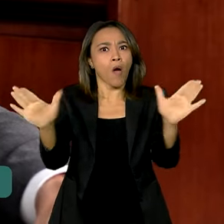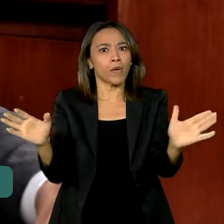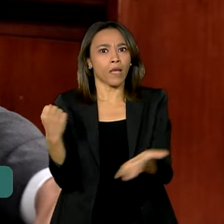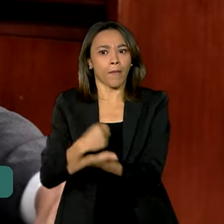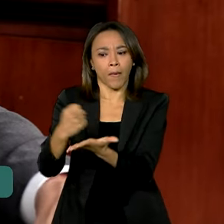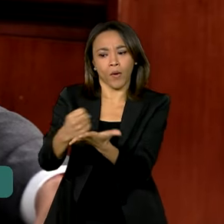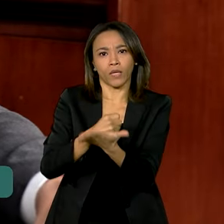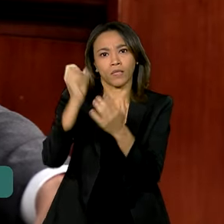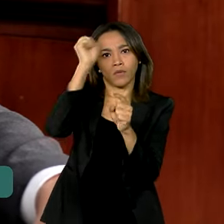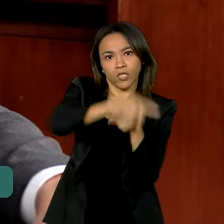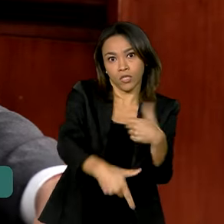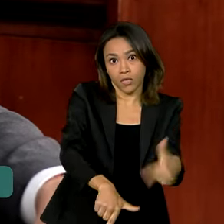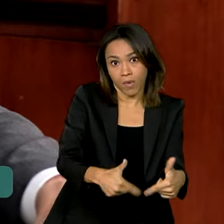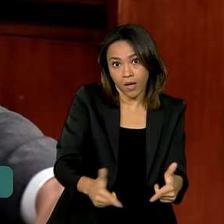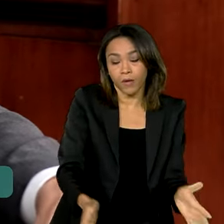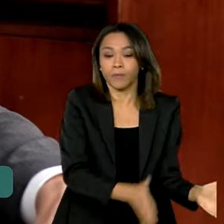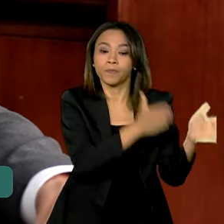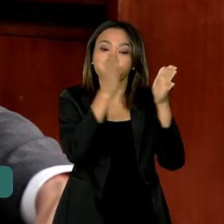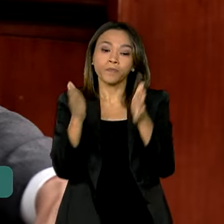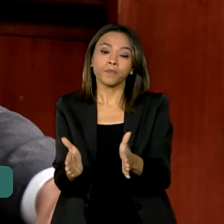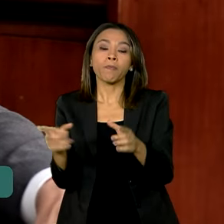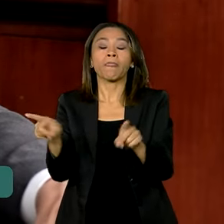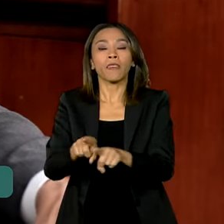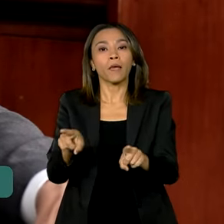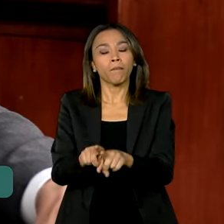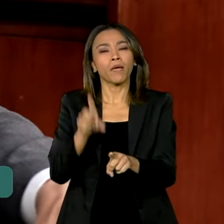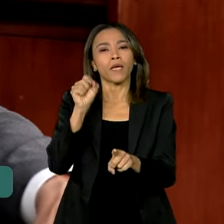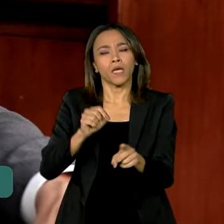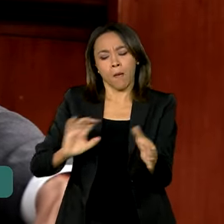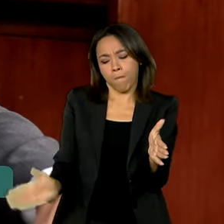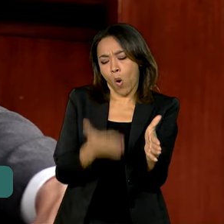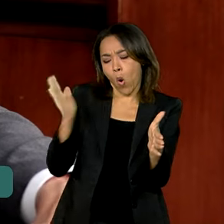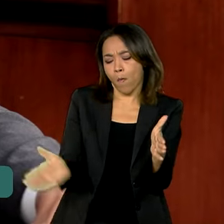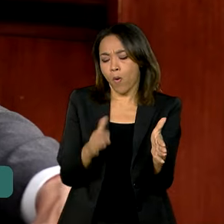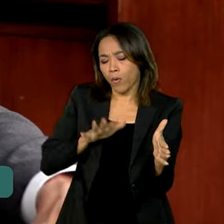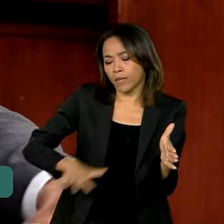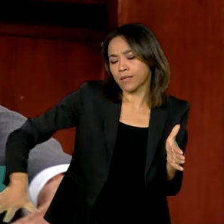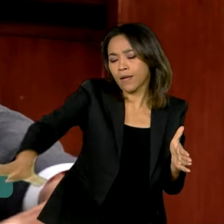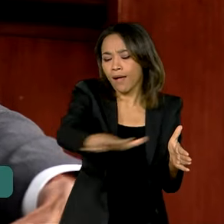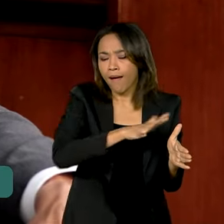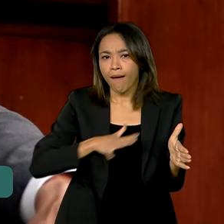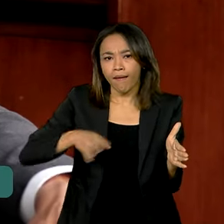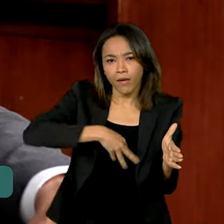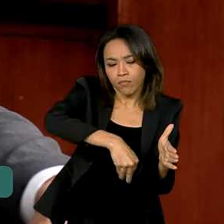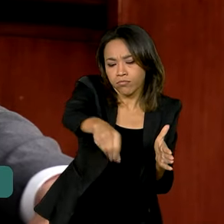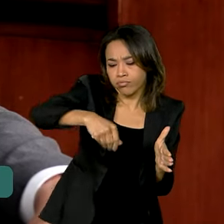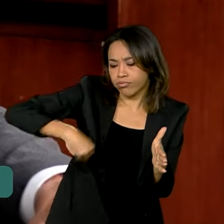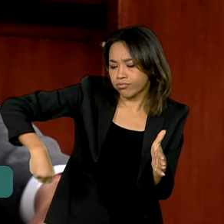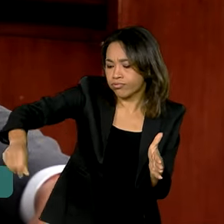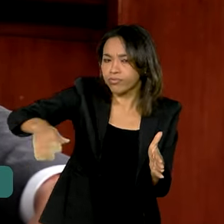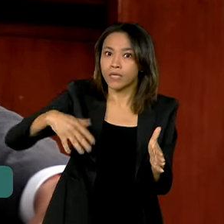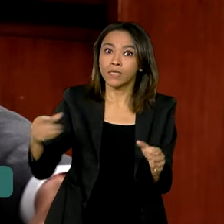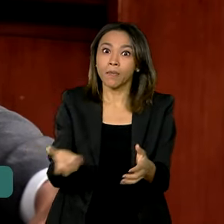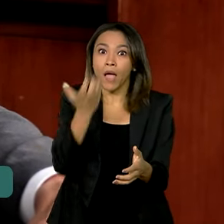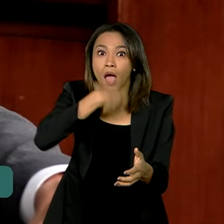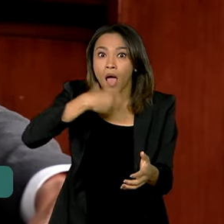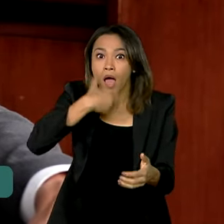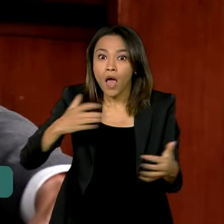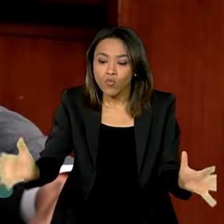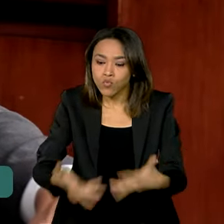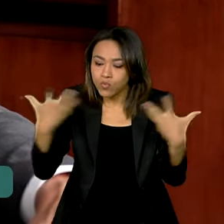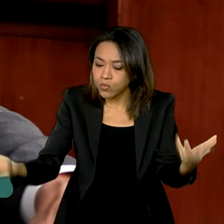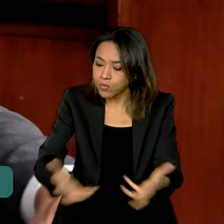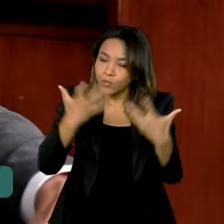nossos perímetros de irrigação. Aumentamos o valor bruto de produção nesses perímetros e também aumentamos a quantidade de alimentos produzidos